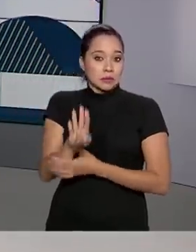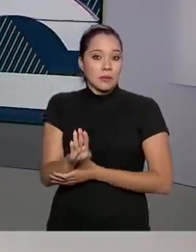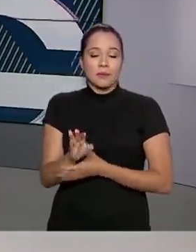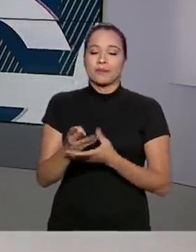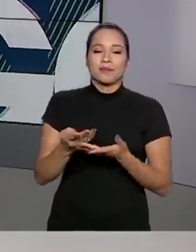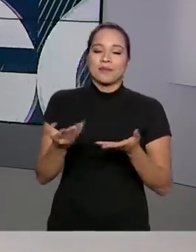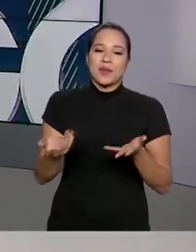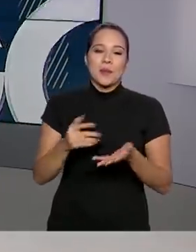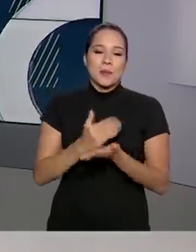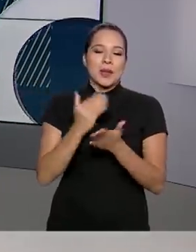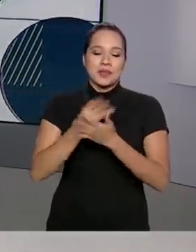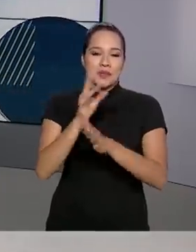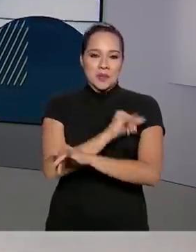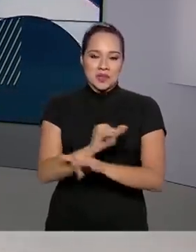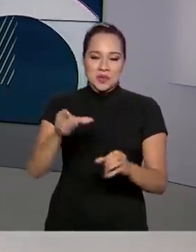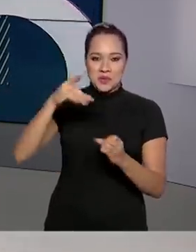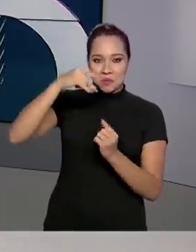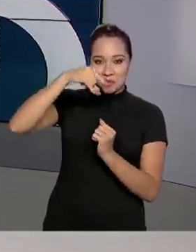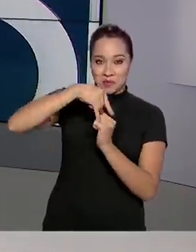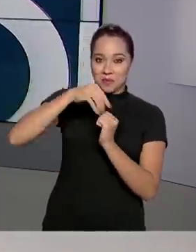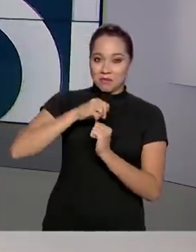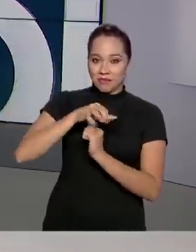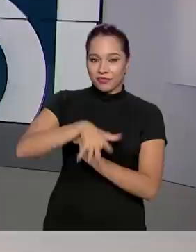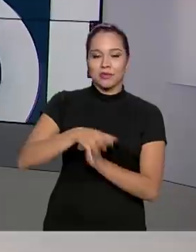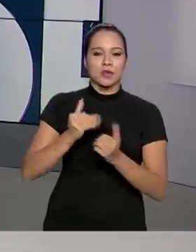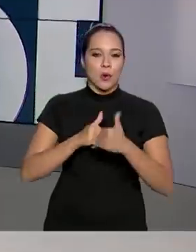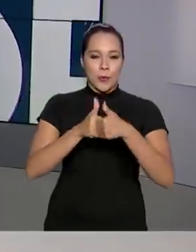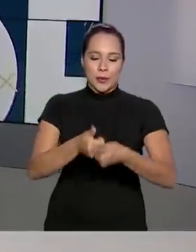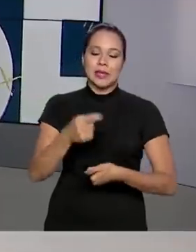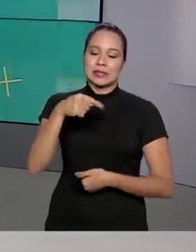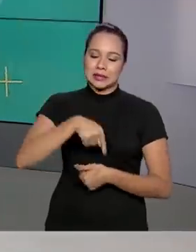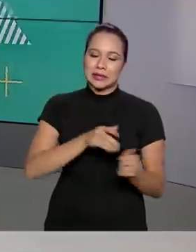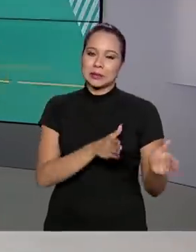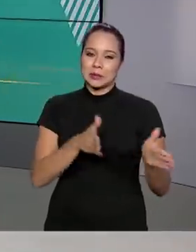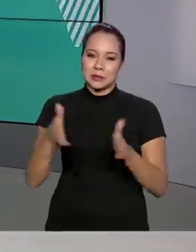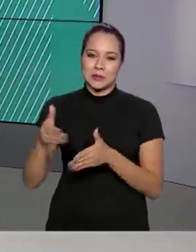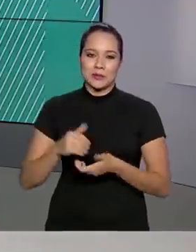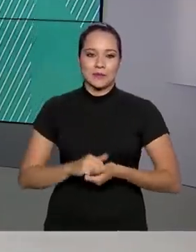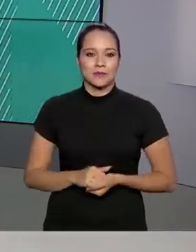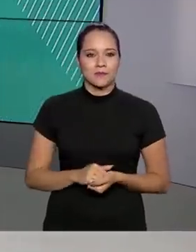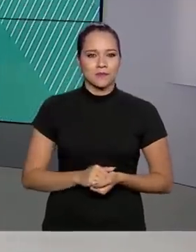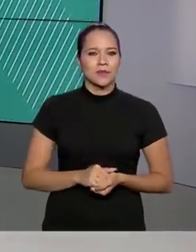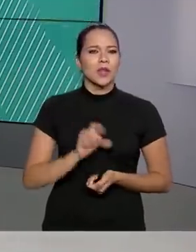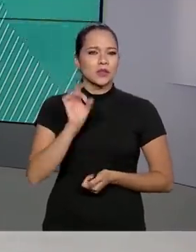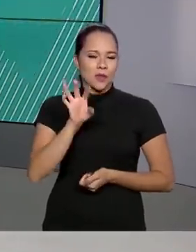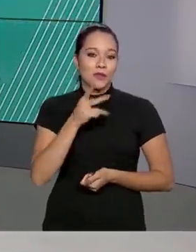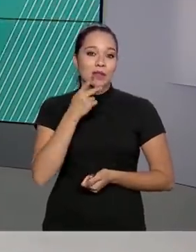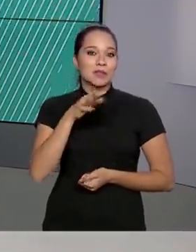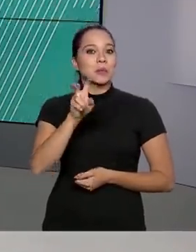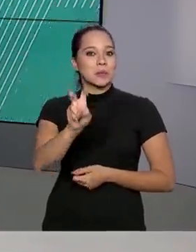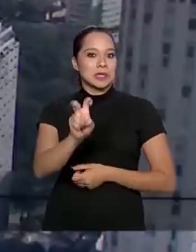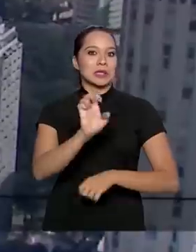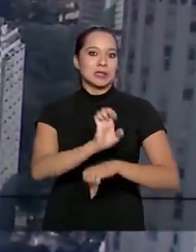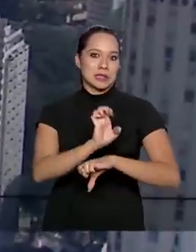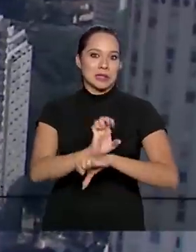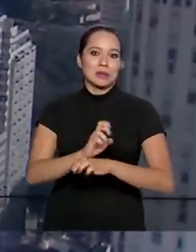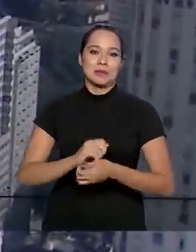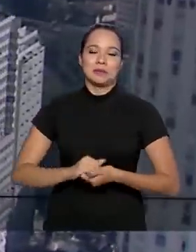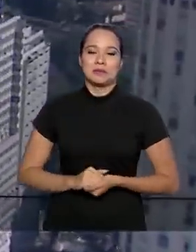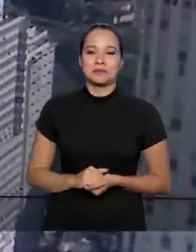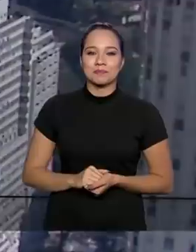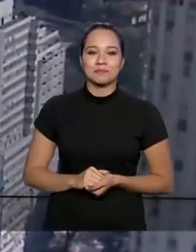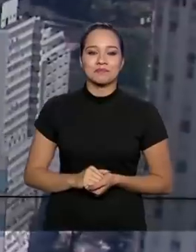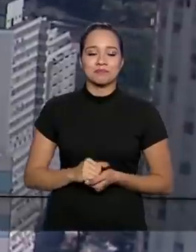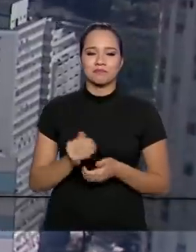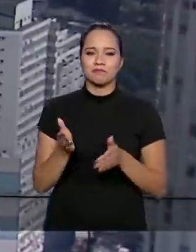informações sobre o coronavírus você acompanha ao longo da nossa programação. Só corrigindo, são cinco estados. A